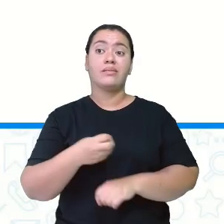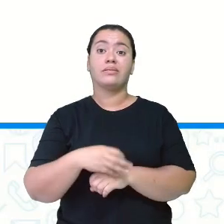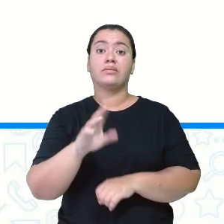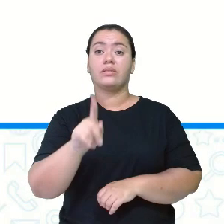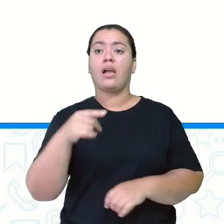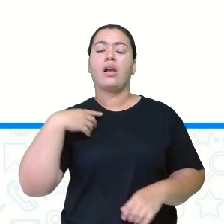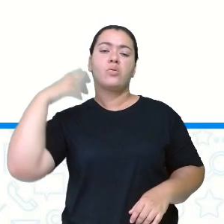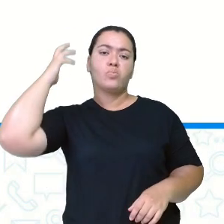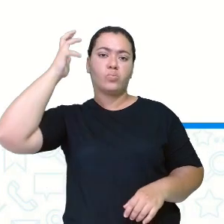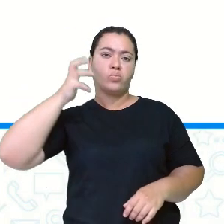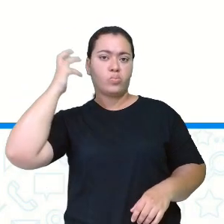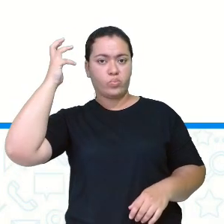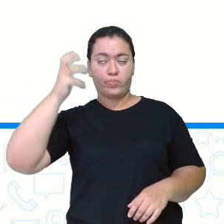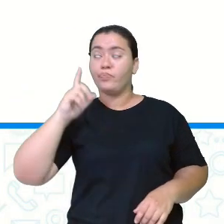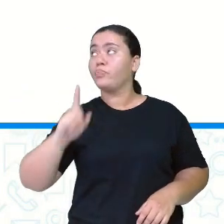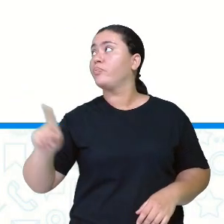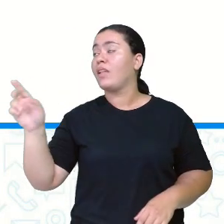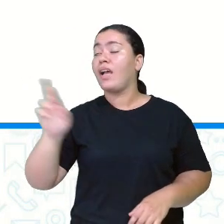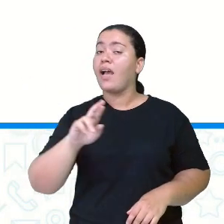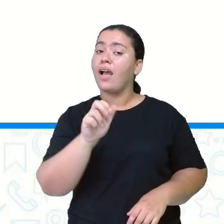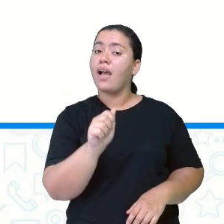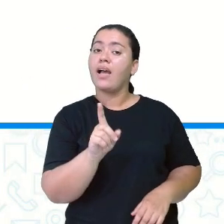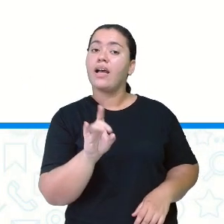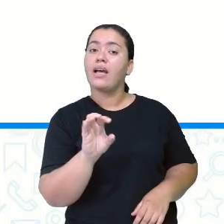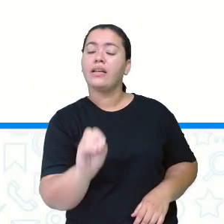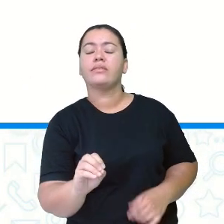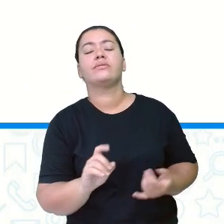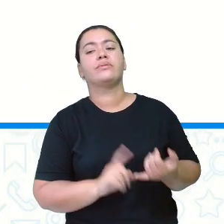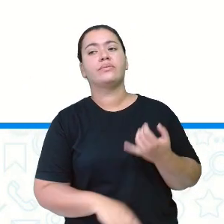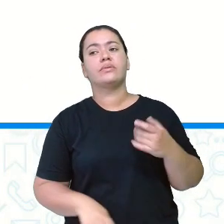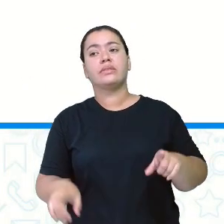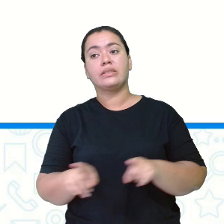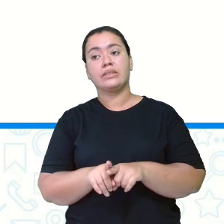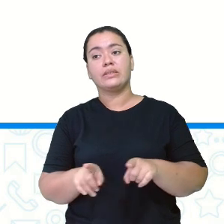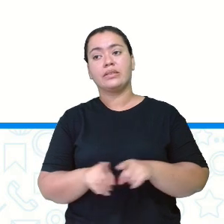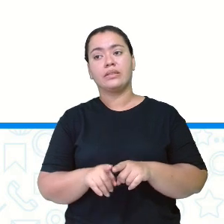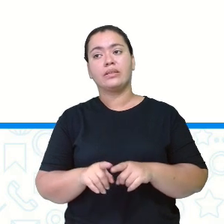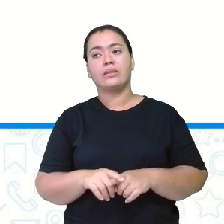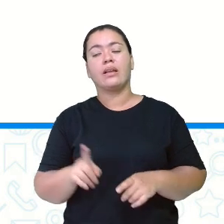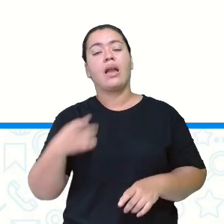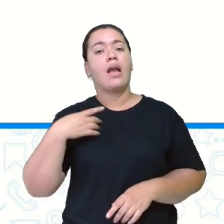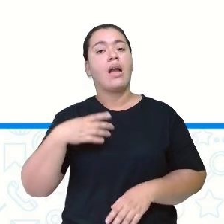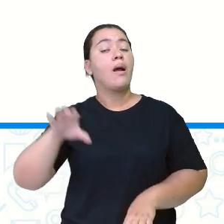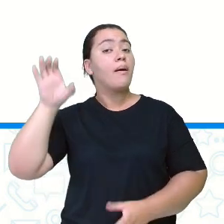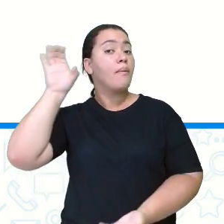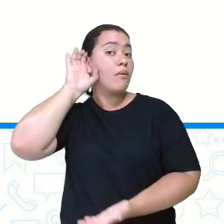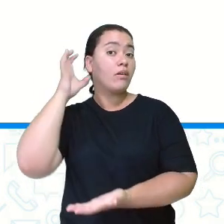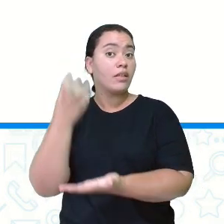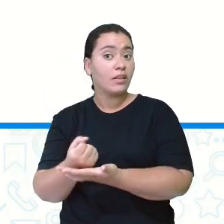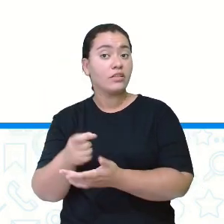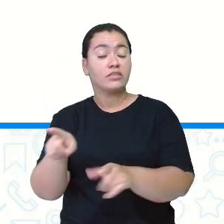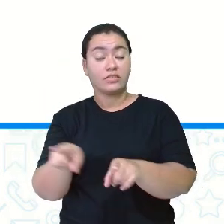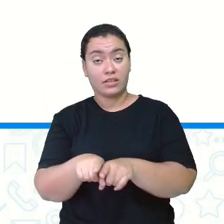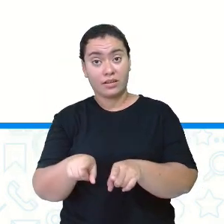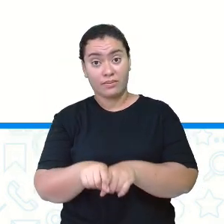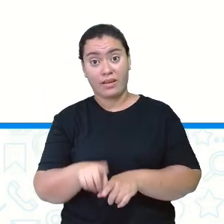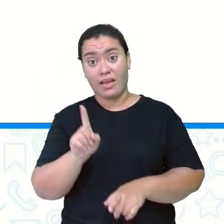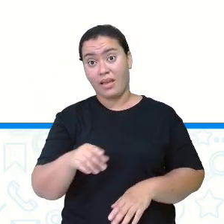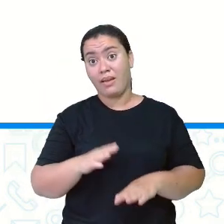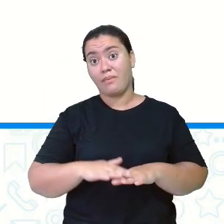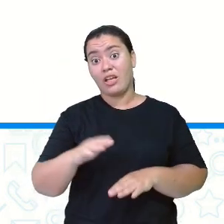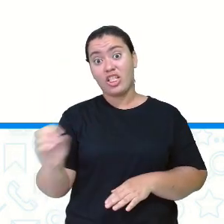através das ondas de rádio. A gente pode ouvir através do rádio, através de podcast, que já é um meio de comunicação mais